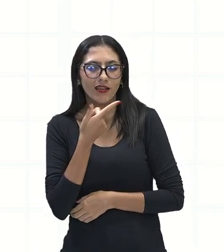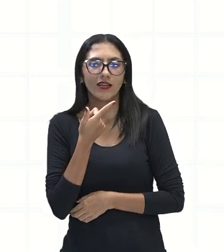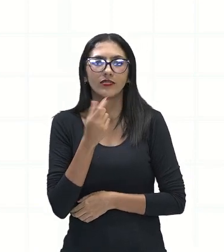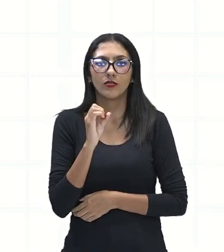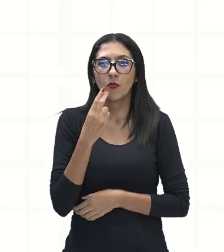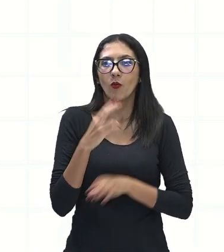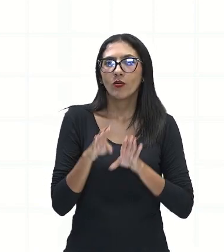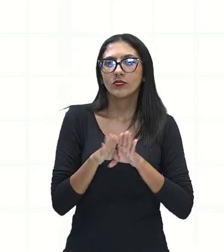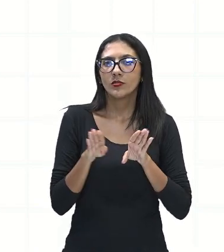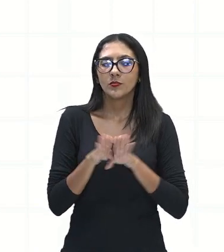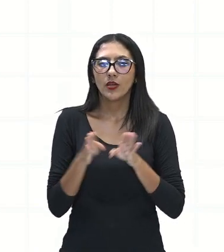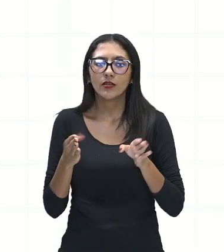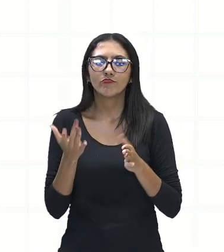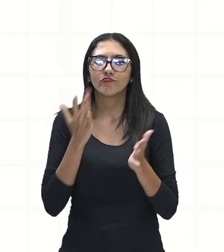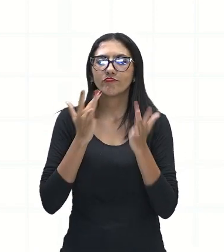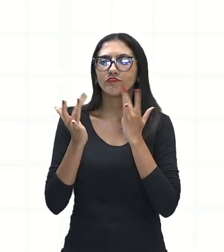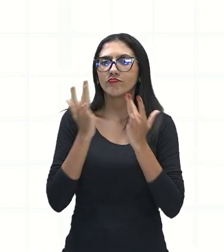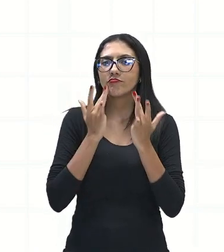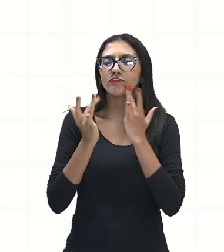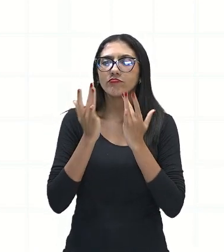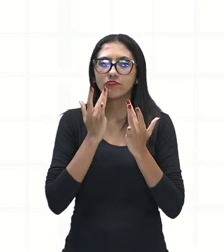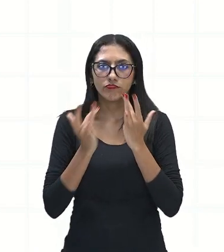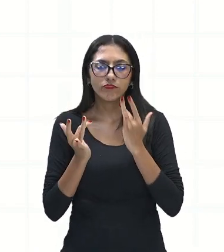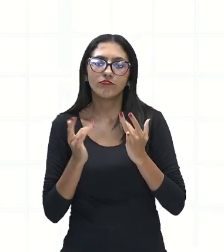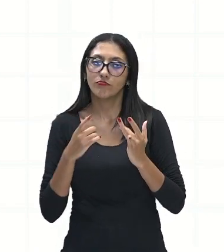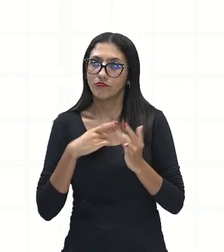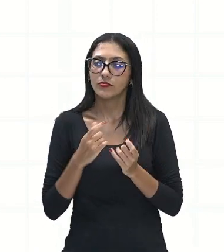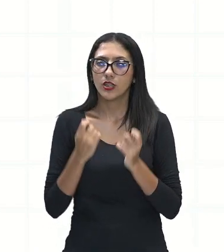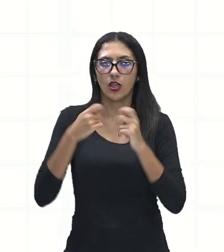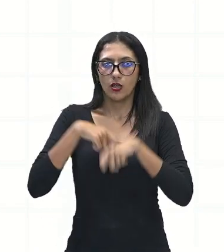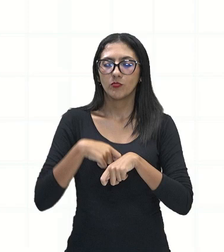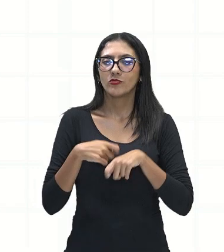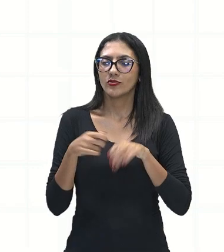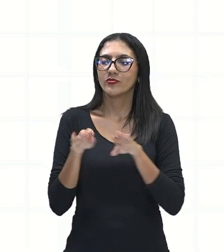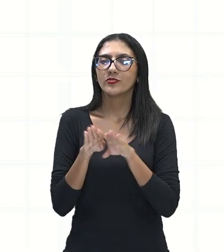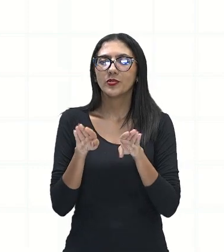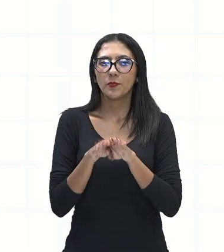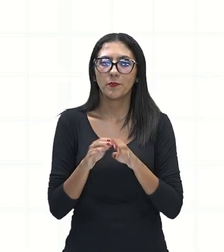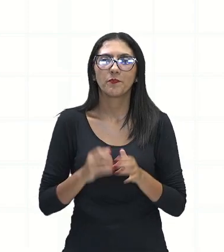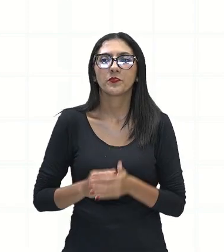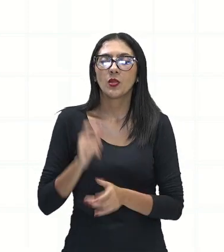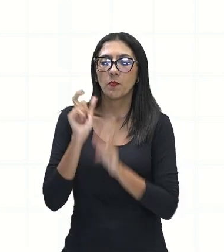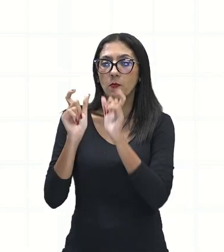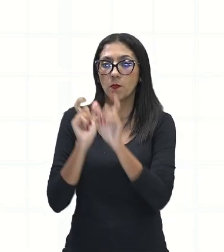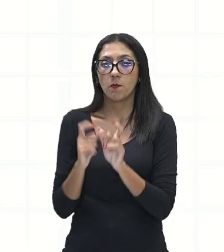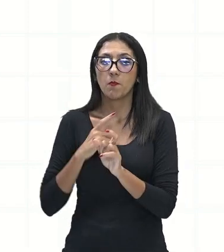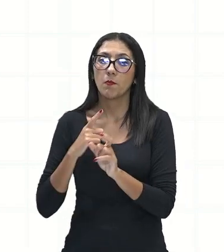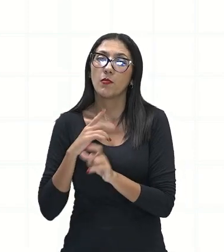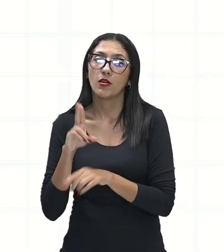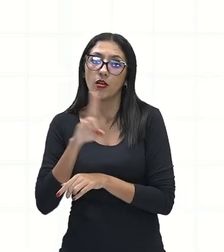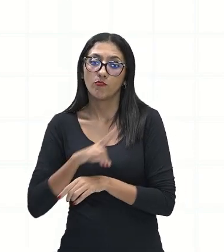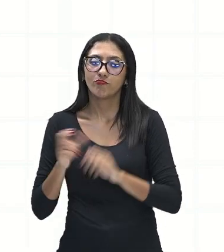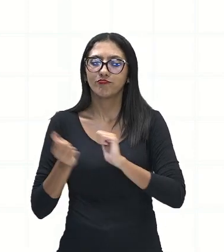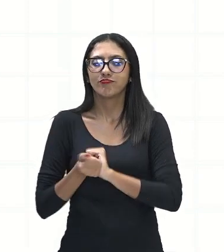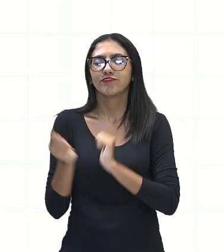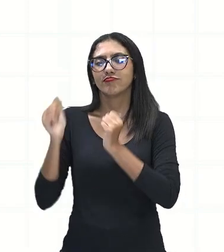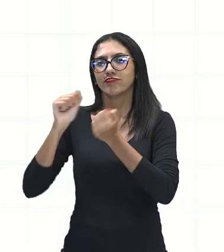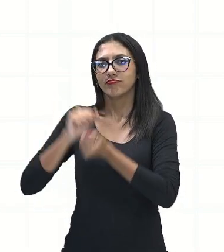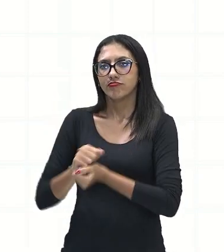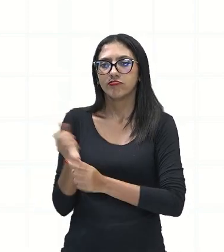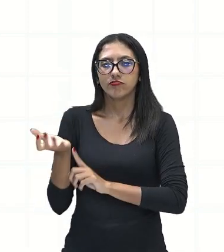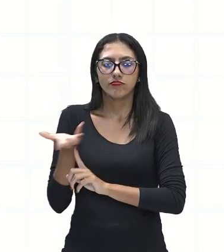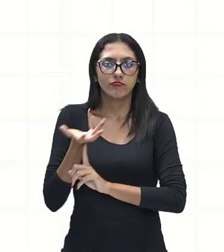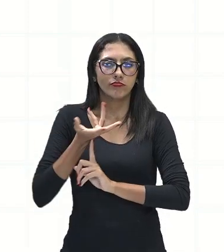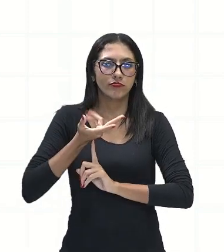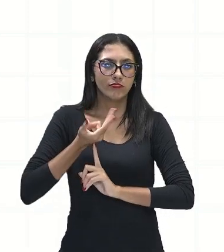nas artes cênicas, né? No teatro, né? Então, a palavra é utilizada como arte. Então, por isso que ela vai ter